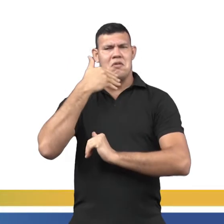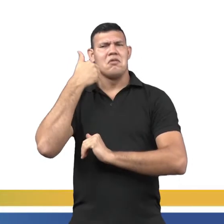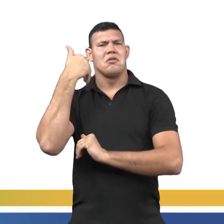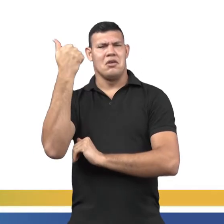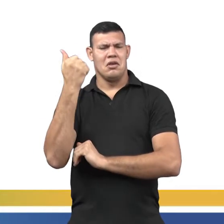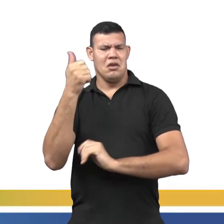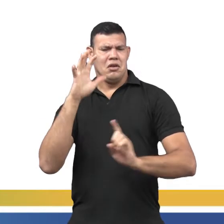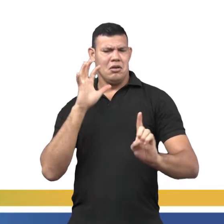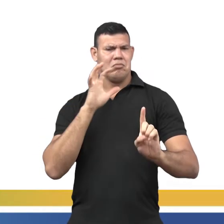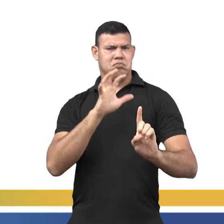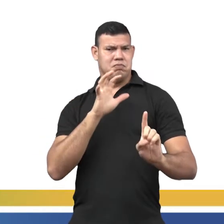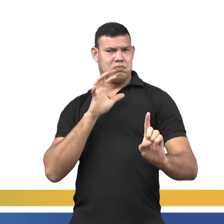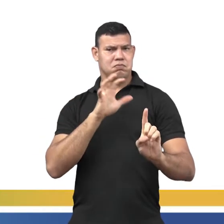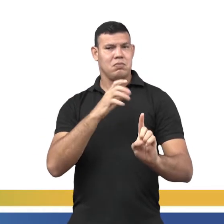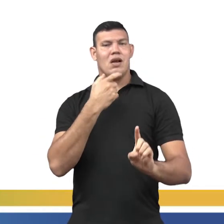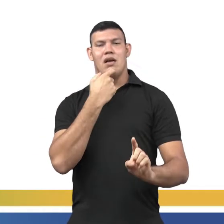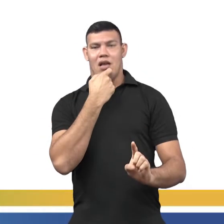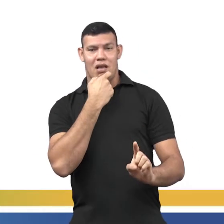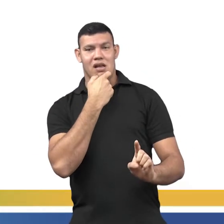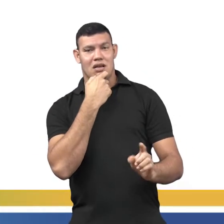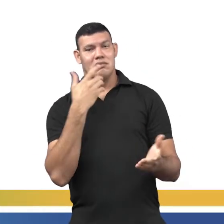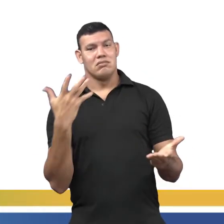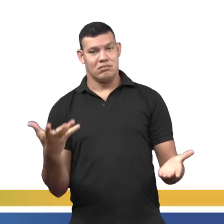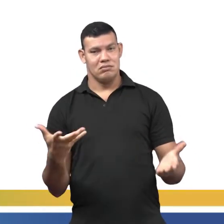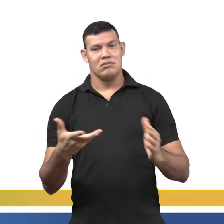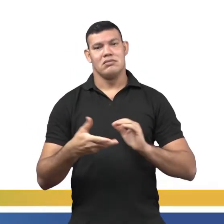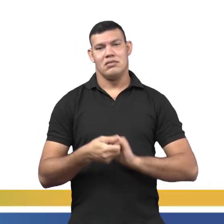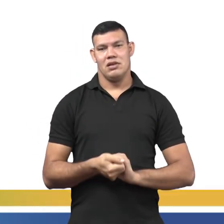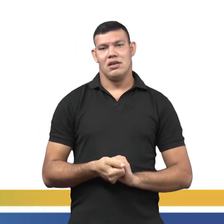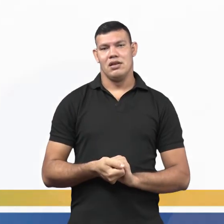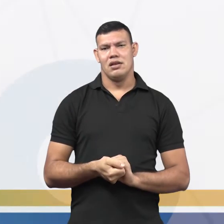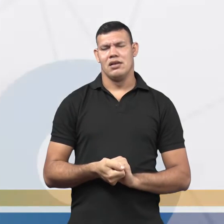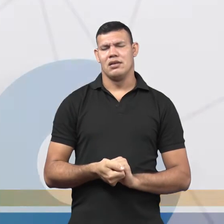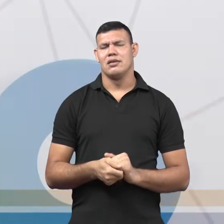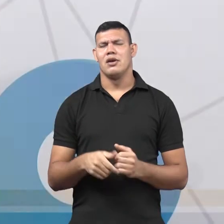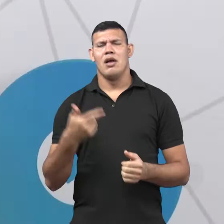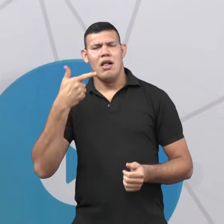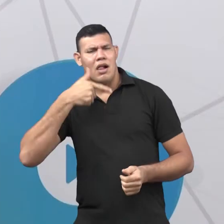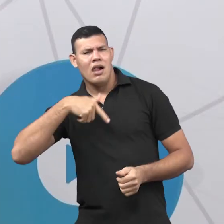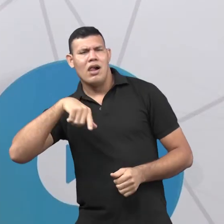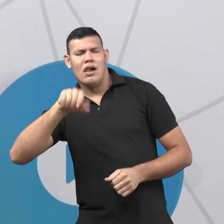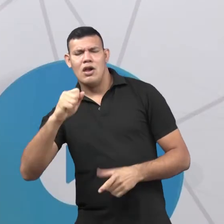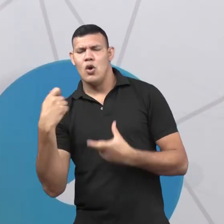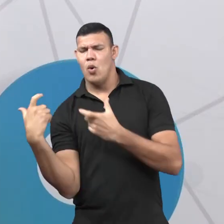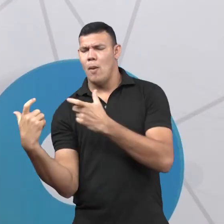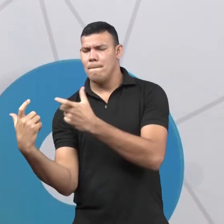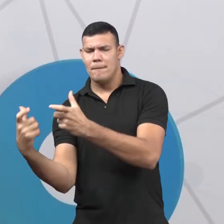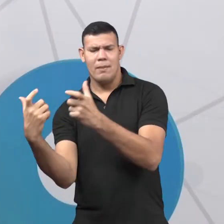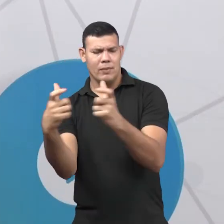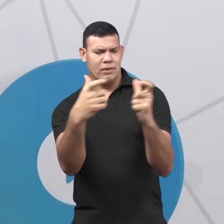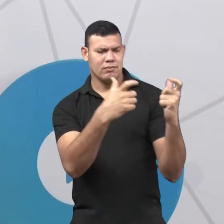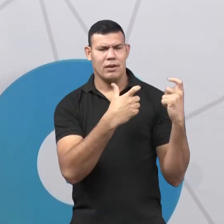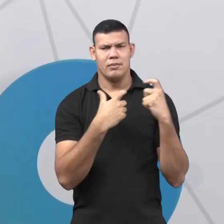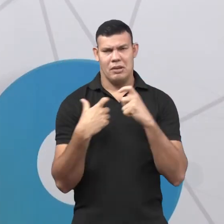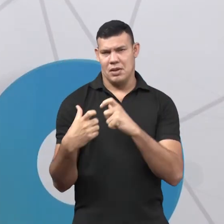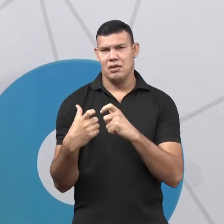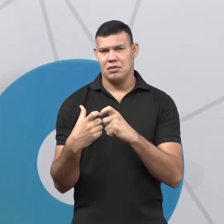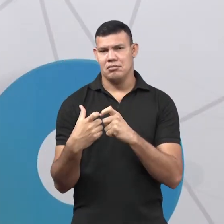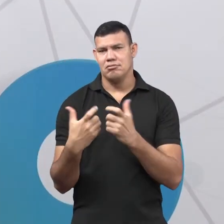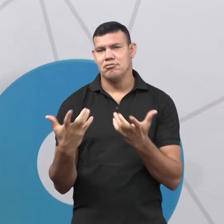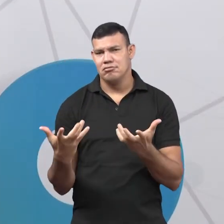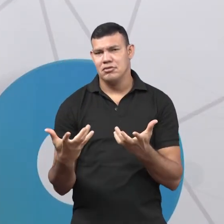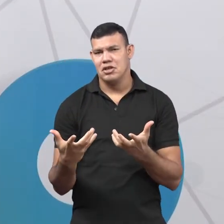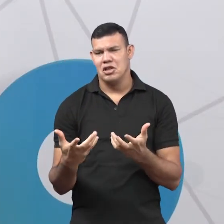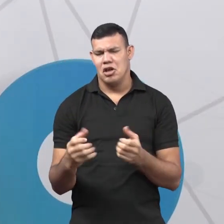ganhasse muita força e influência. Então, o idioma muito tem a ver com onde ele é falado. Se o país é influente, se ele tem poder,